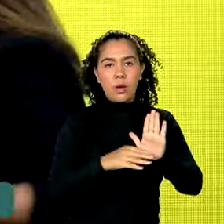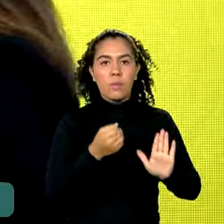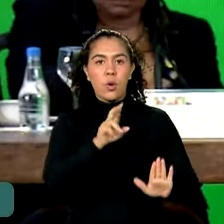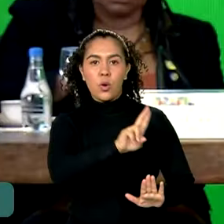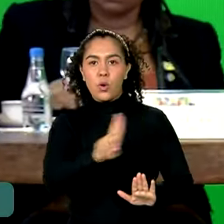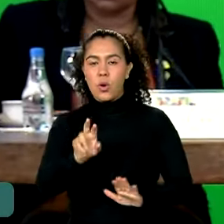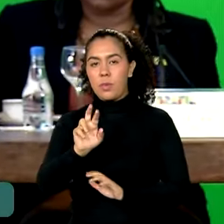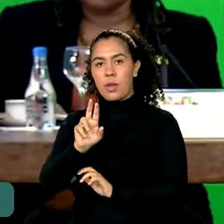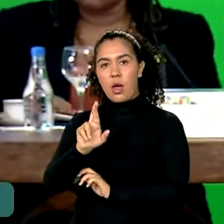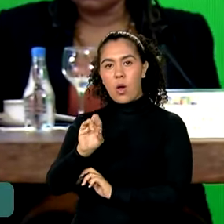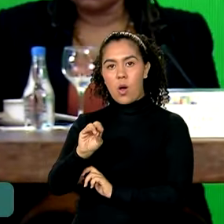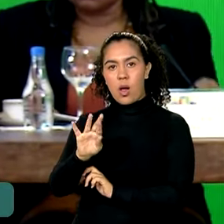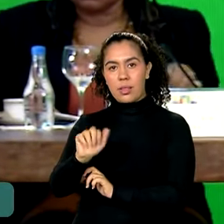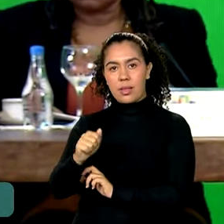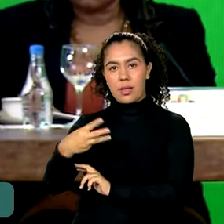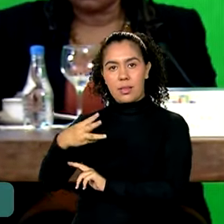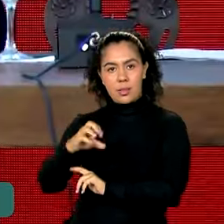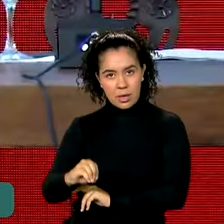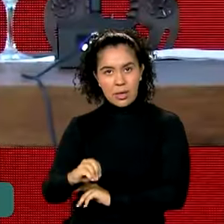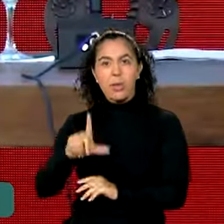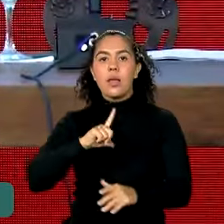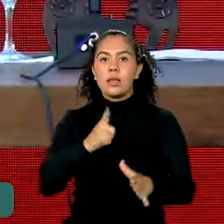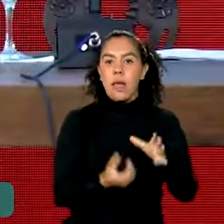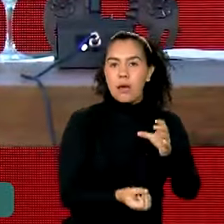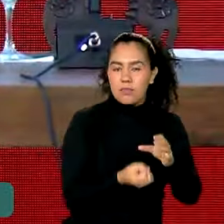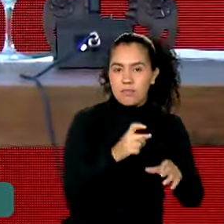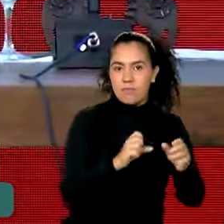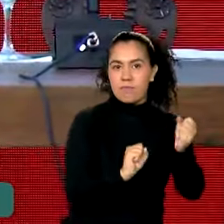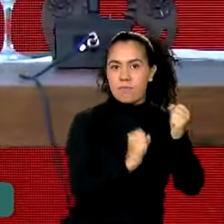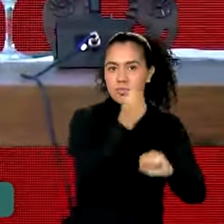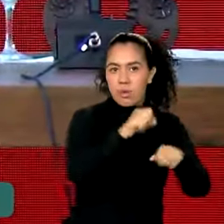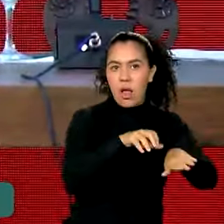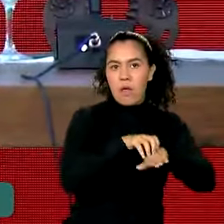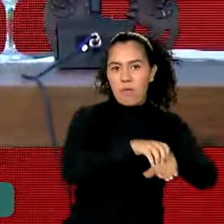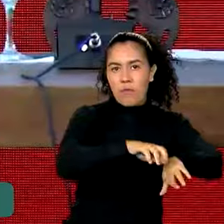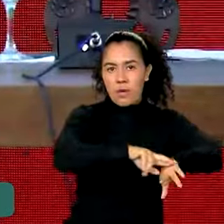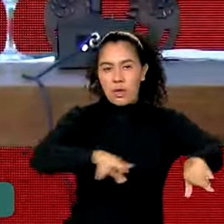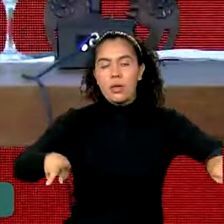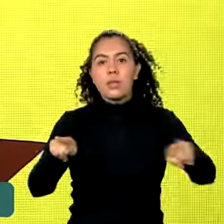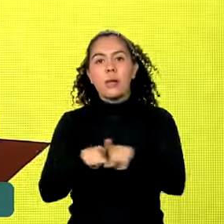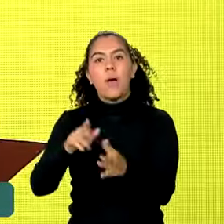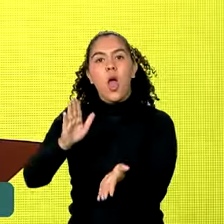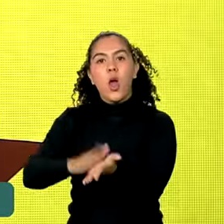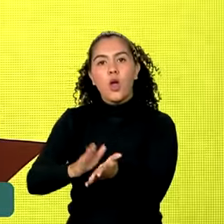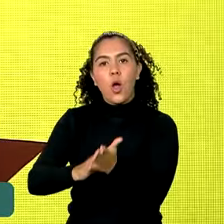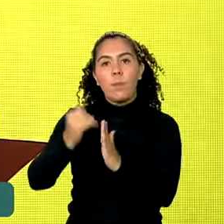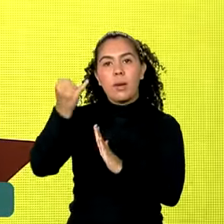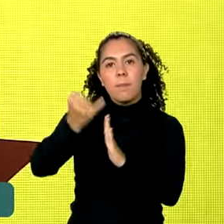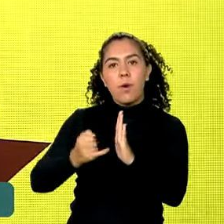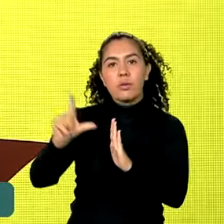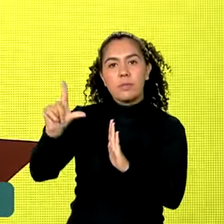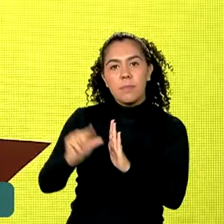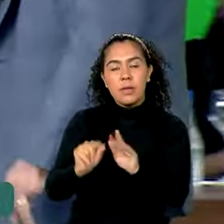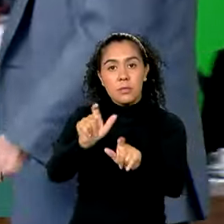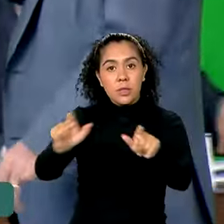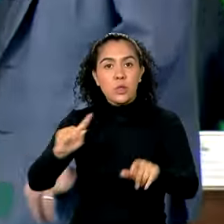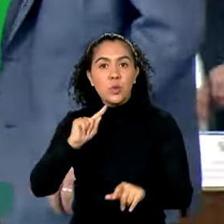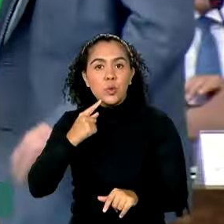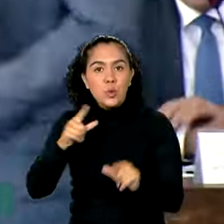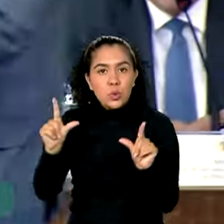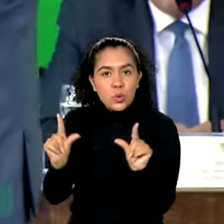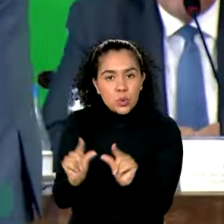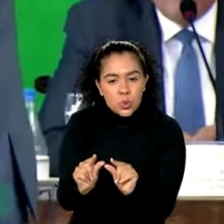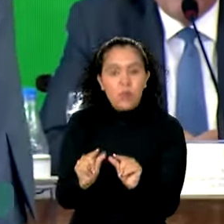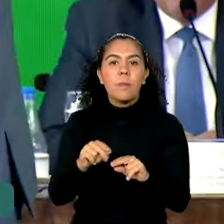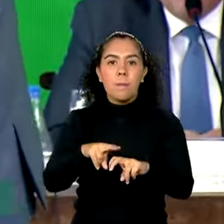de reciclagem na fabricação de veículos e cobra menos imposto de quem polui menos, por meio do IPI Verde, um imposto